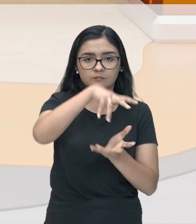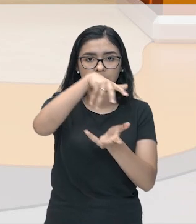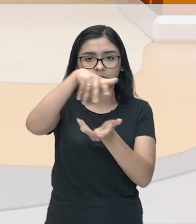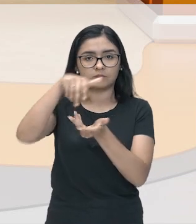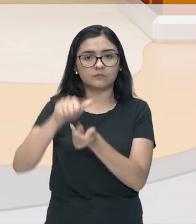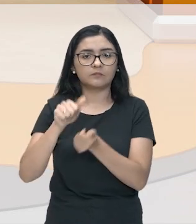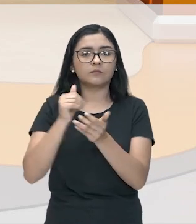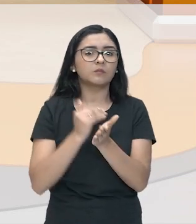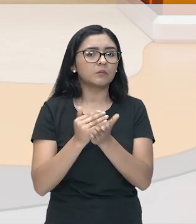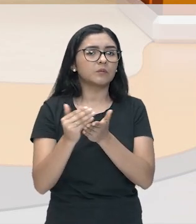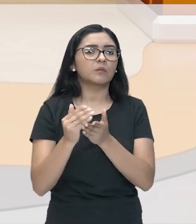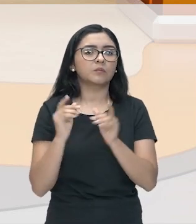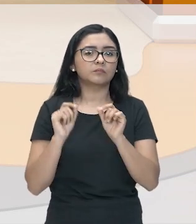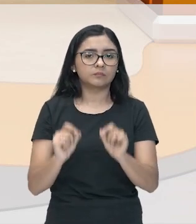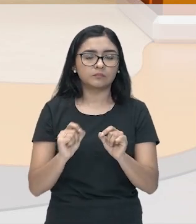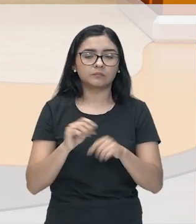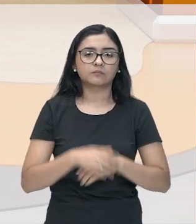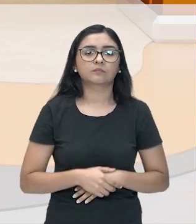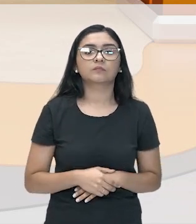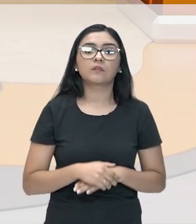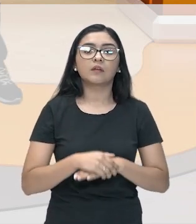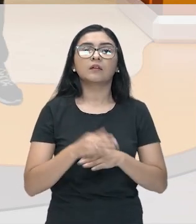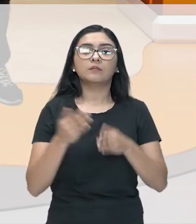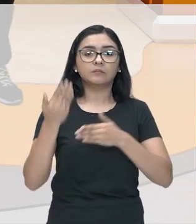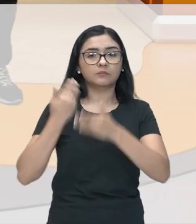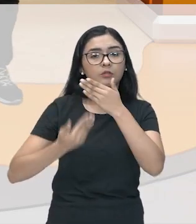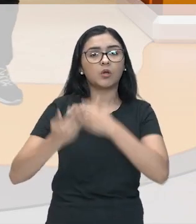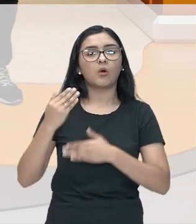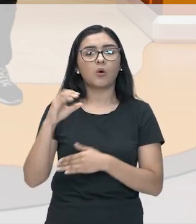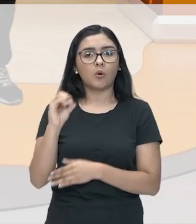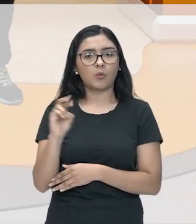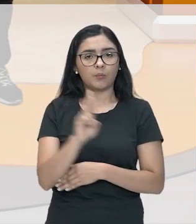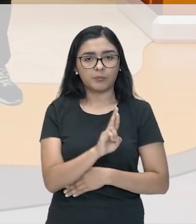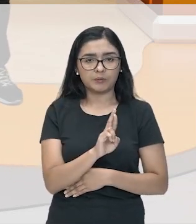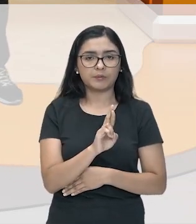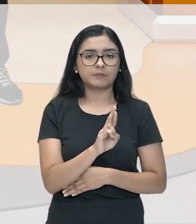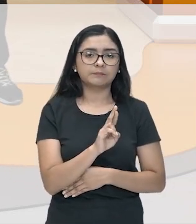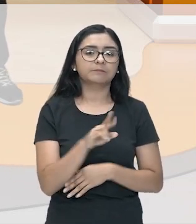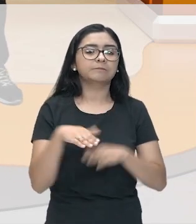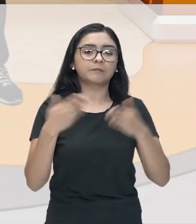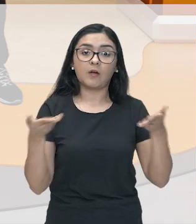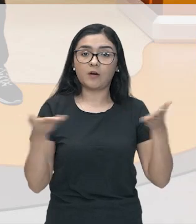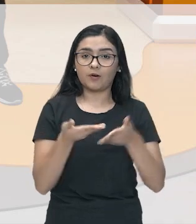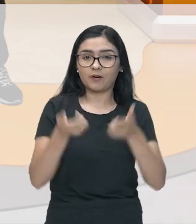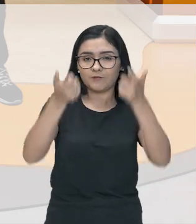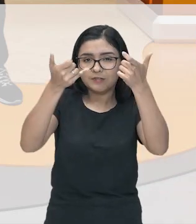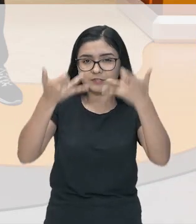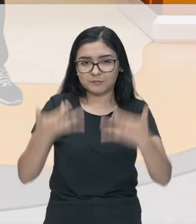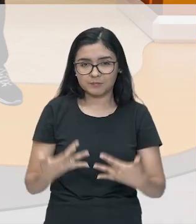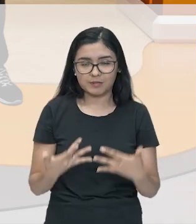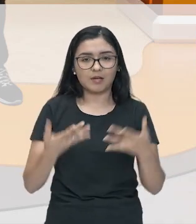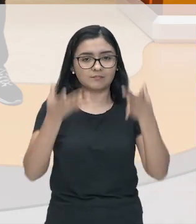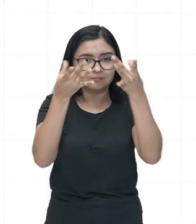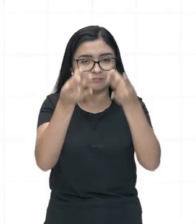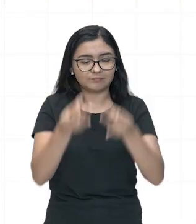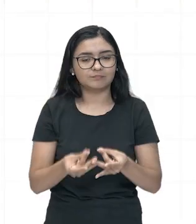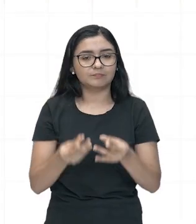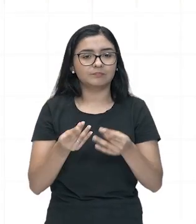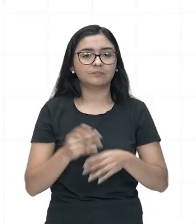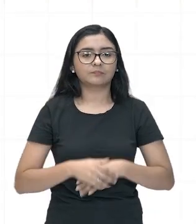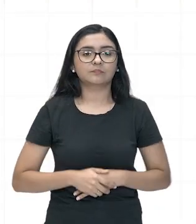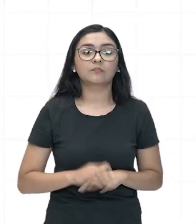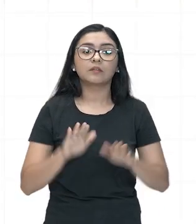desenvolveu a Antiguidade Oriental. E é justamente dela que a gente vai falar a partir de agora. Olha só,